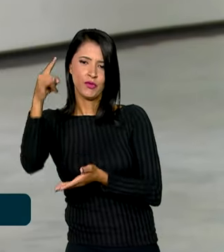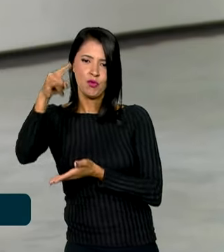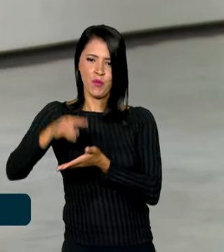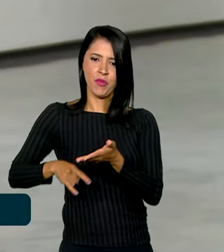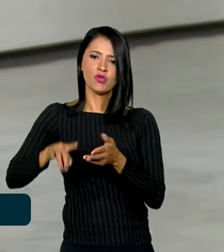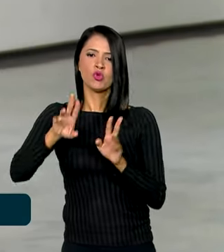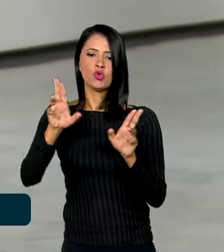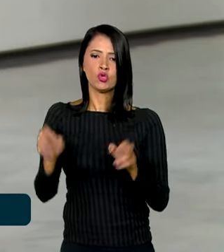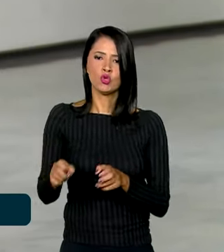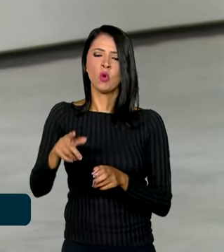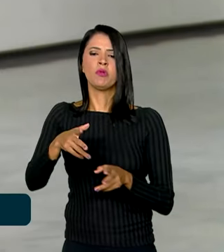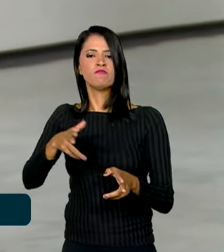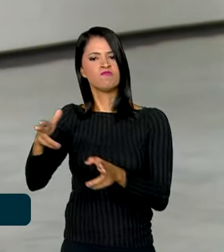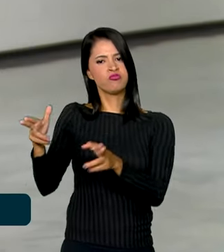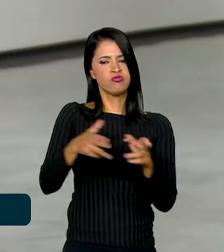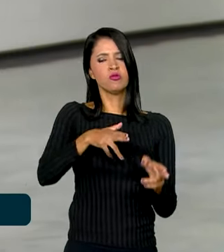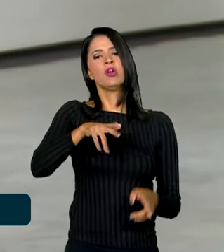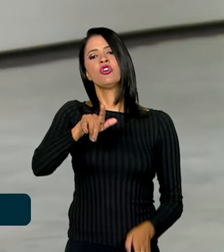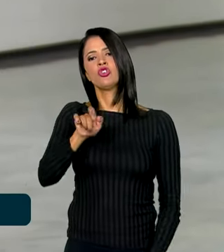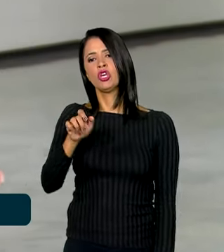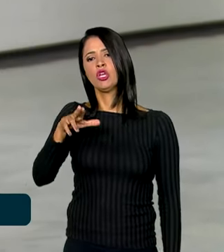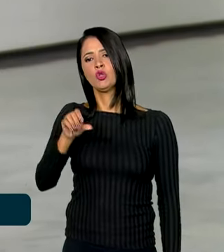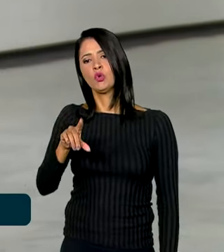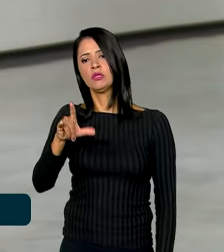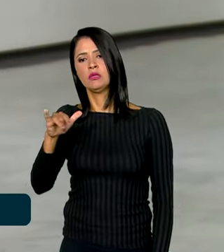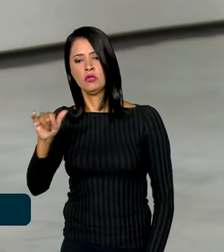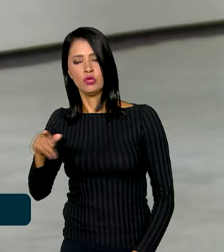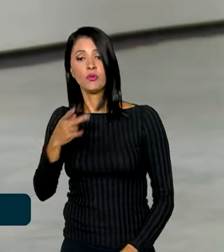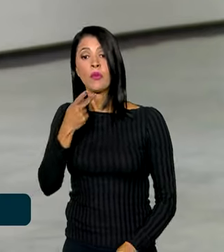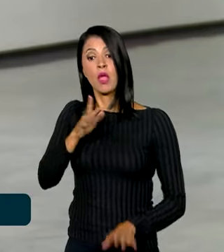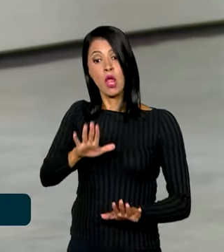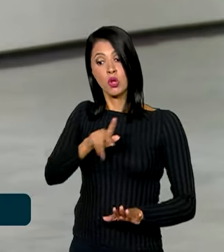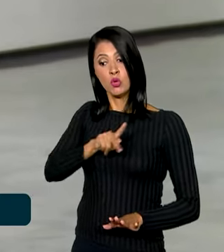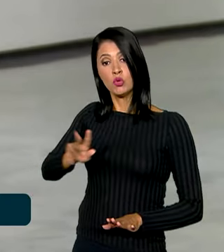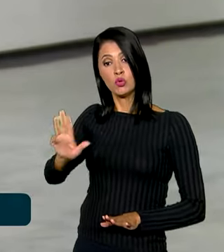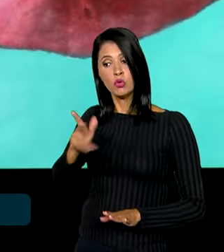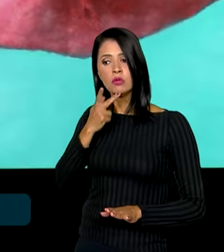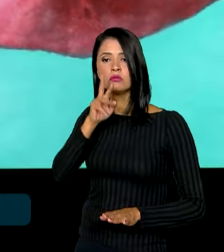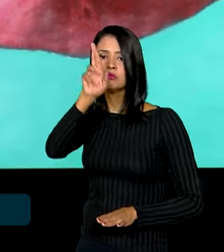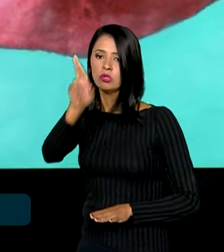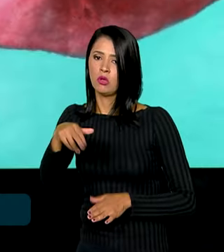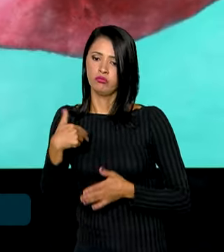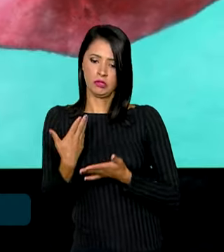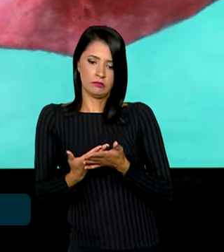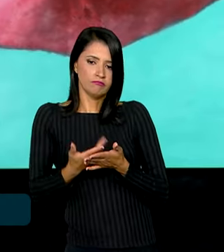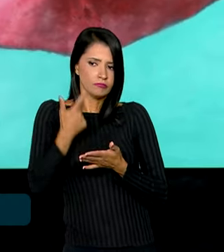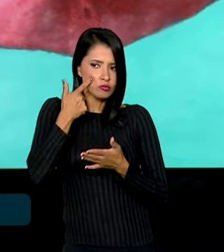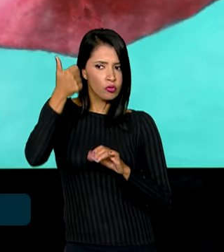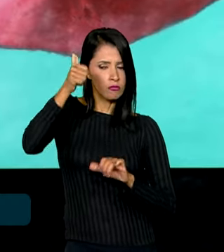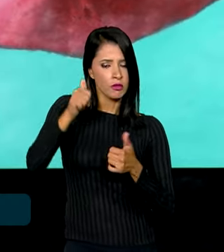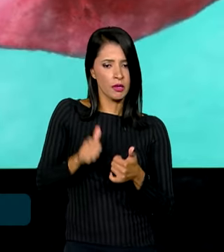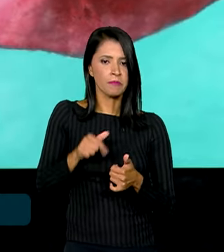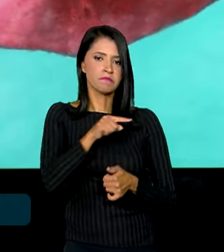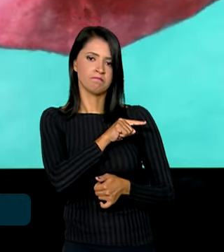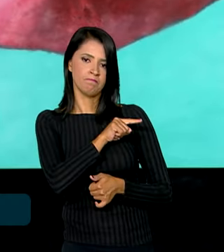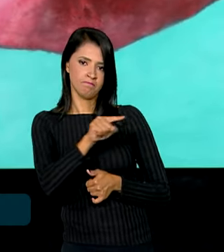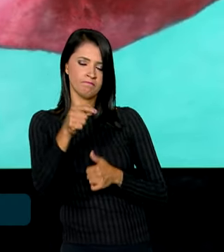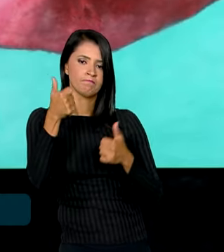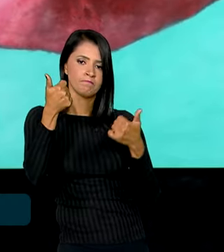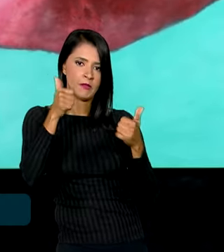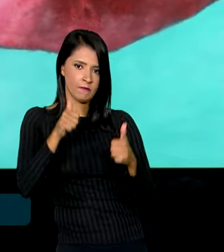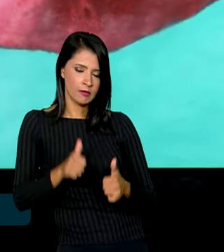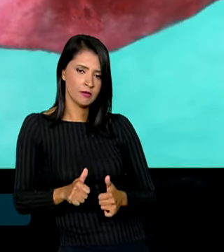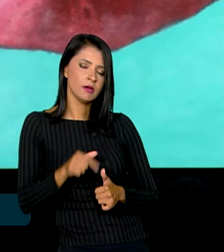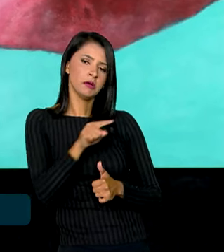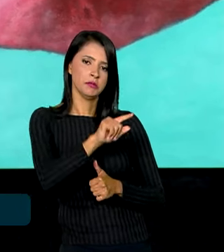Genocídio. Segundo Alzebem, Lula respondeu que o Brasil estuda a questão. Eles estão estudando e, obviamente, o